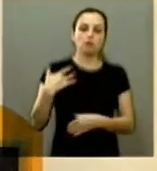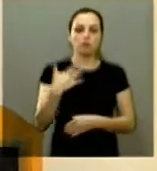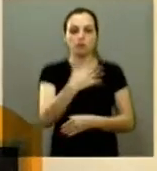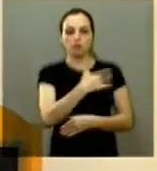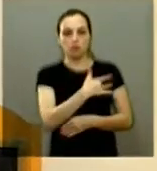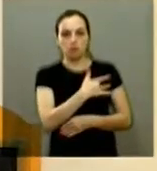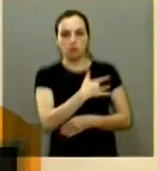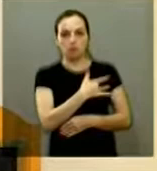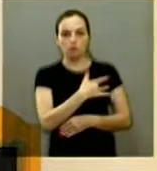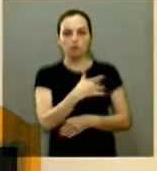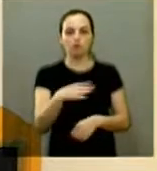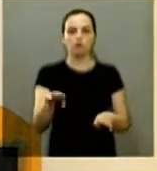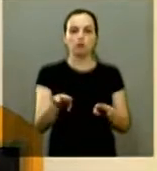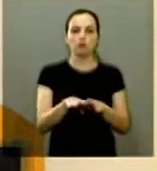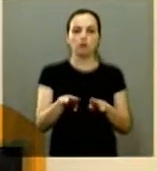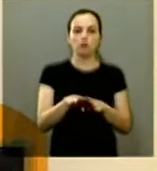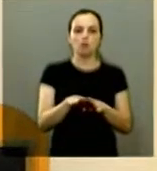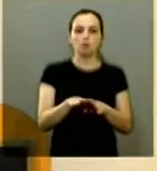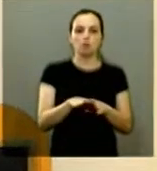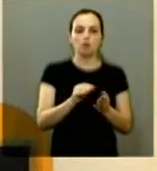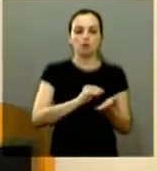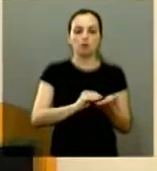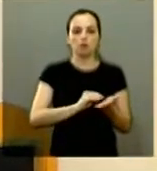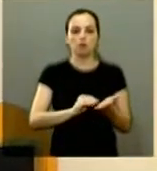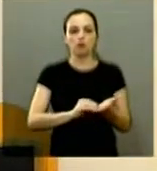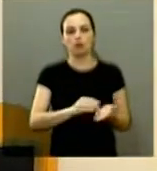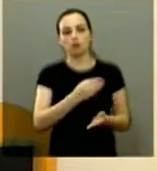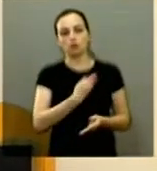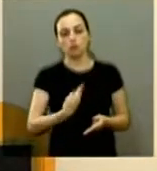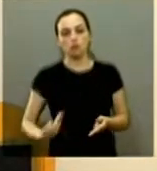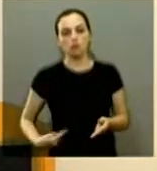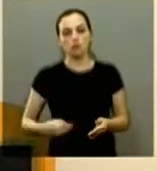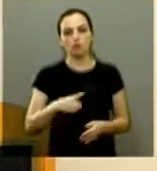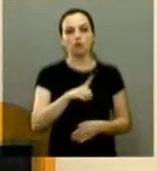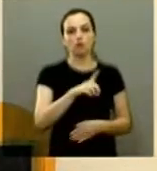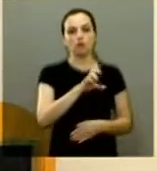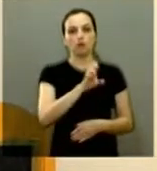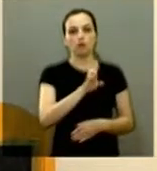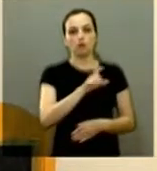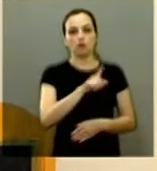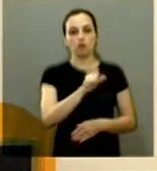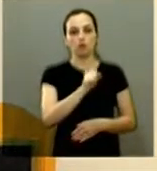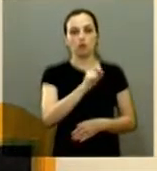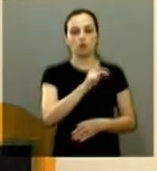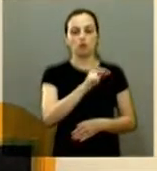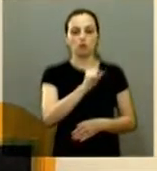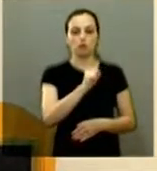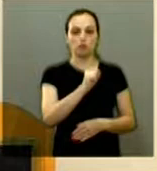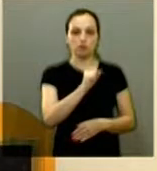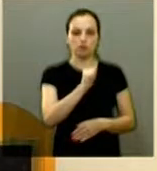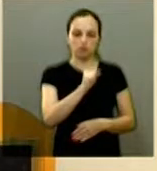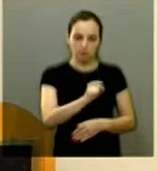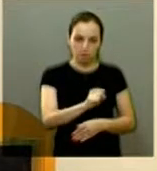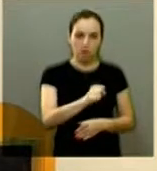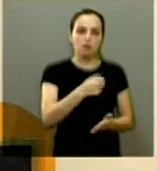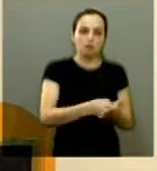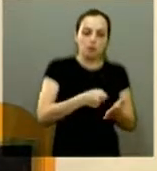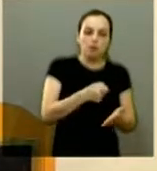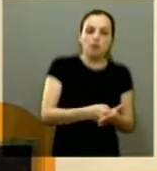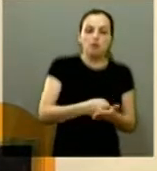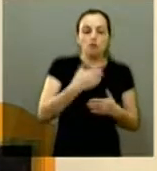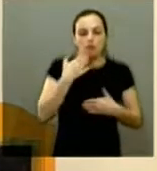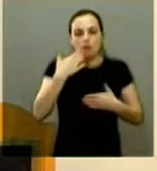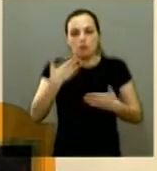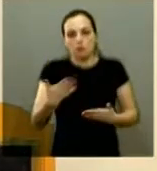secretário de Governo Delors Mano que se empenharam no pronto atendimento a nossa